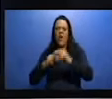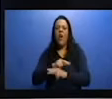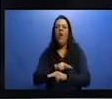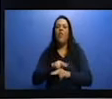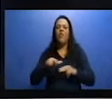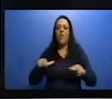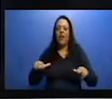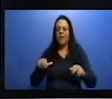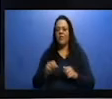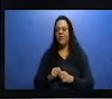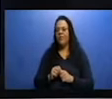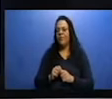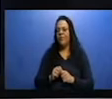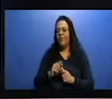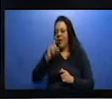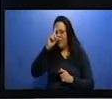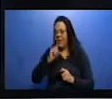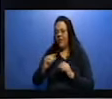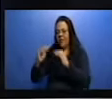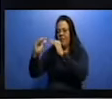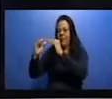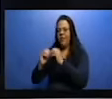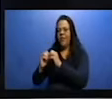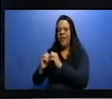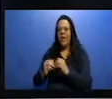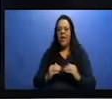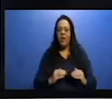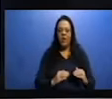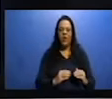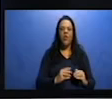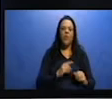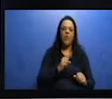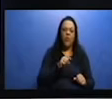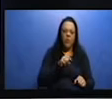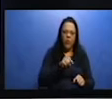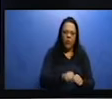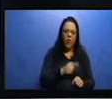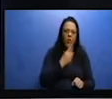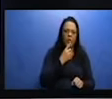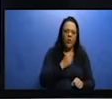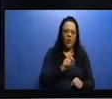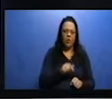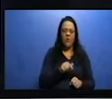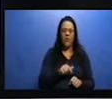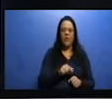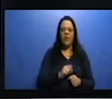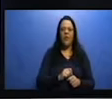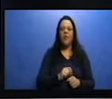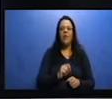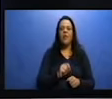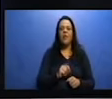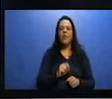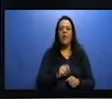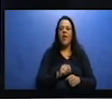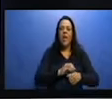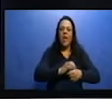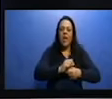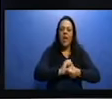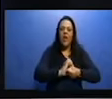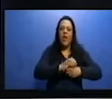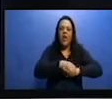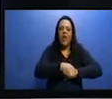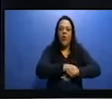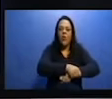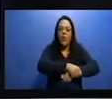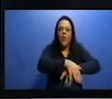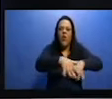baixo, os pontos vermelhos, nós podemos ver as regiões com mais casos confirmados de COVID-19 no mês de março.